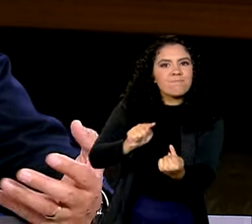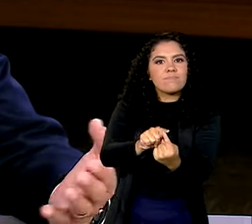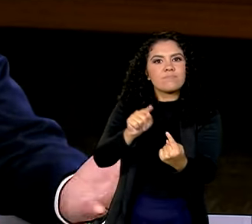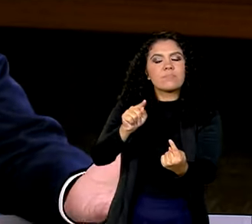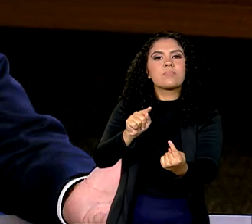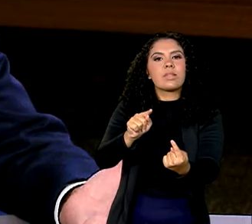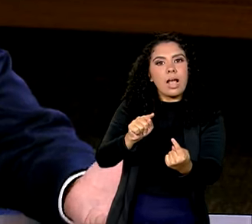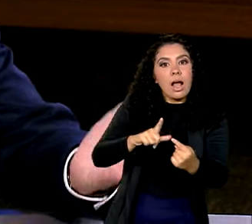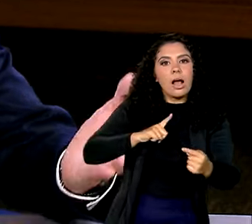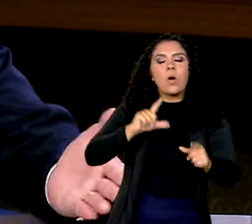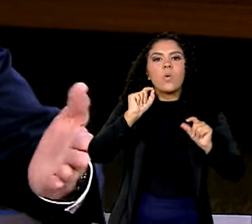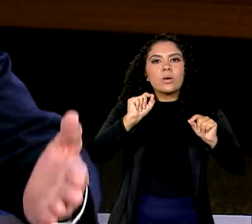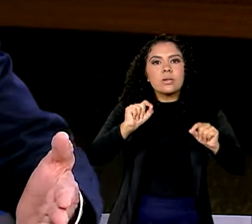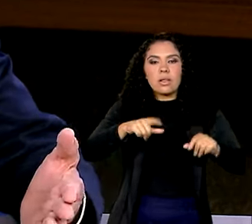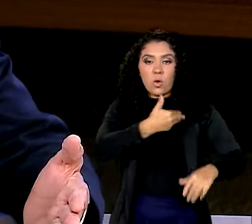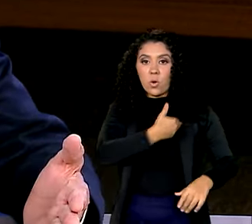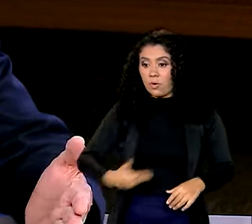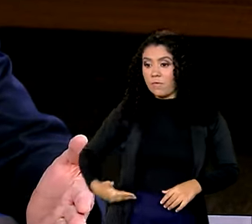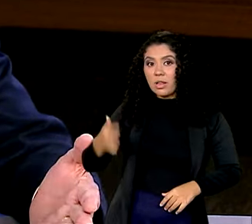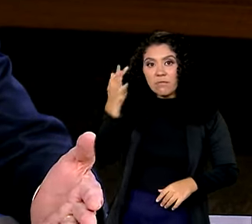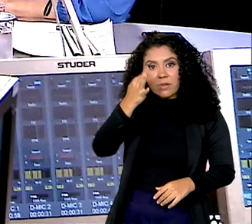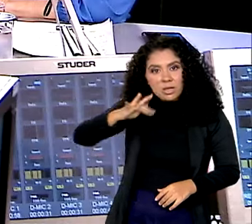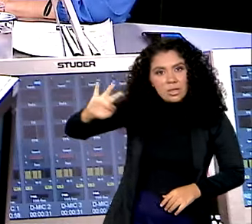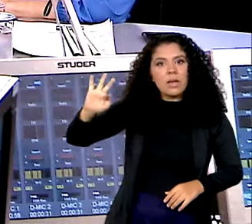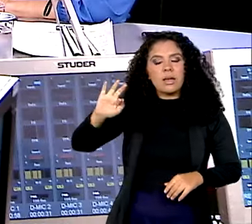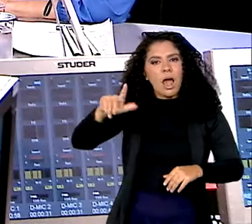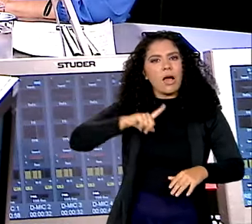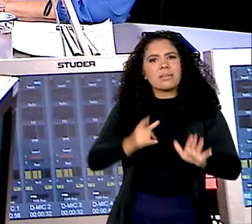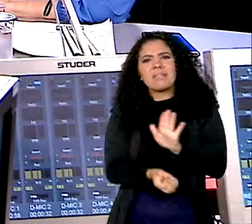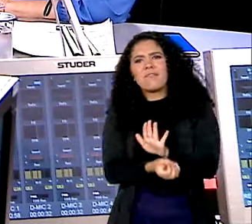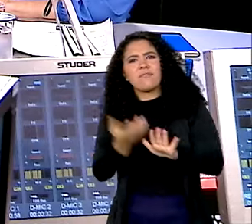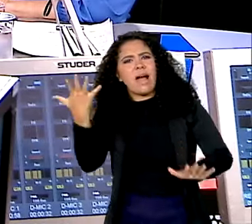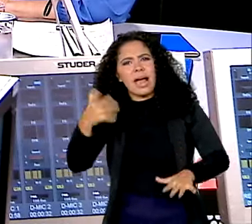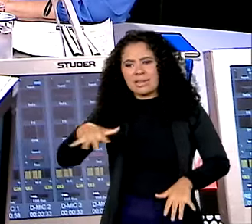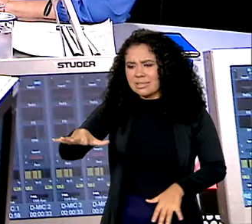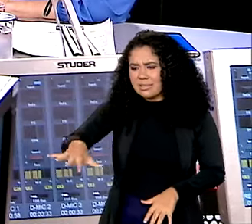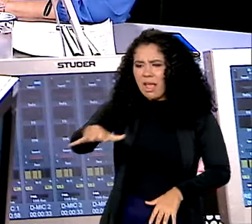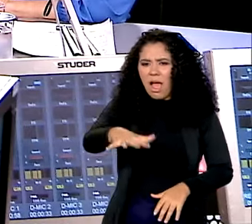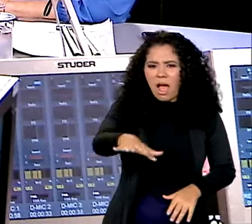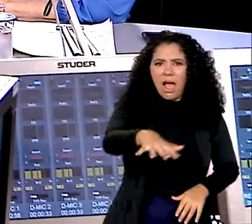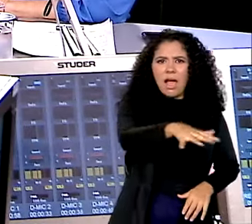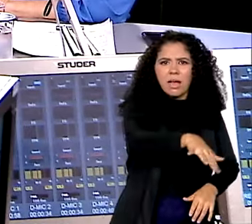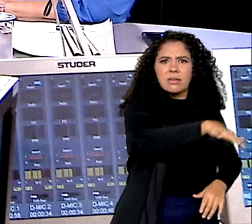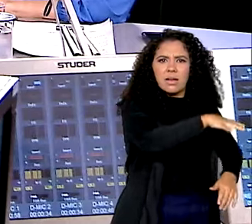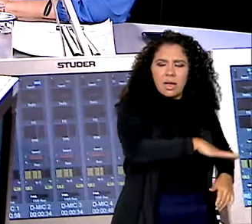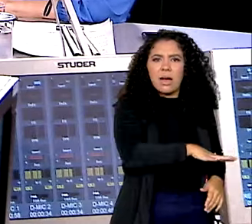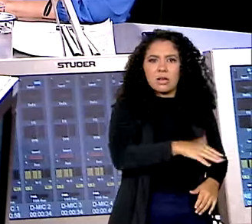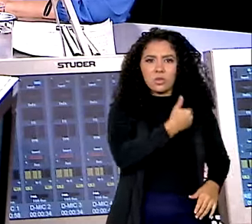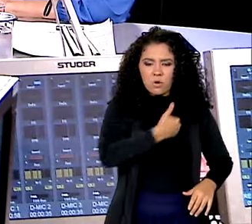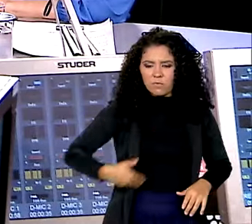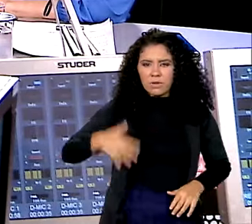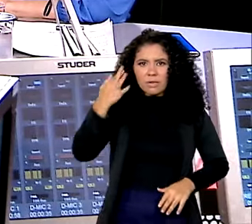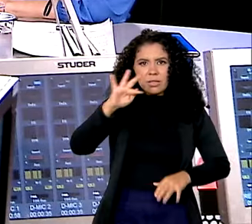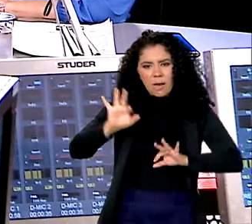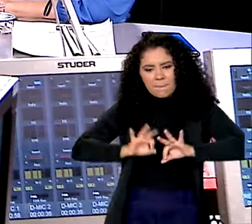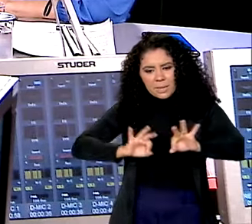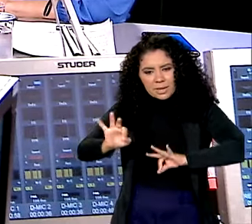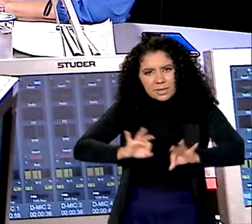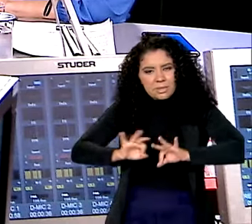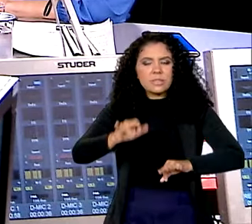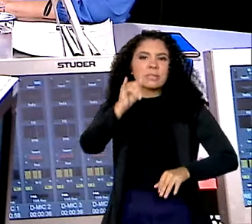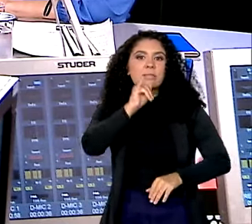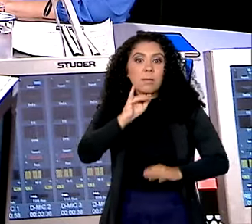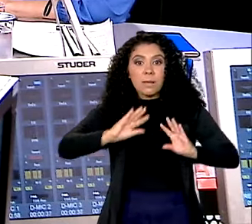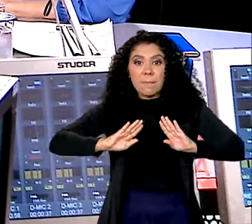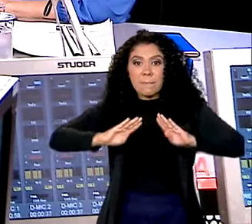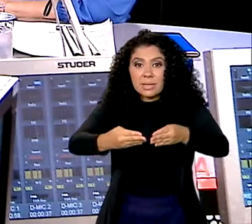dimensão daquilo que o governo federal, nas mais diferentes áreas, tem planejado para a Amazônia. Você pega, por